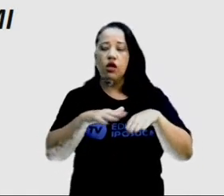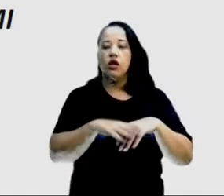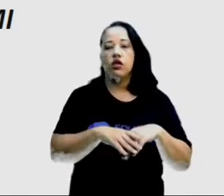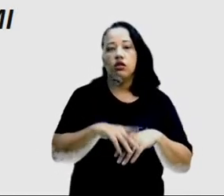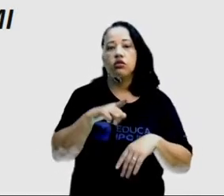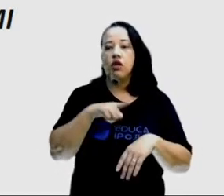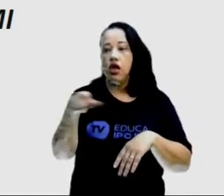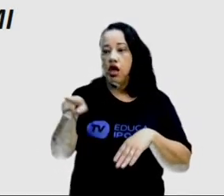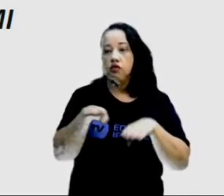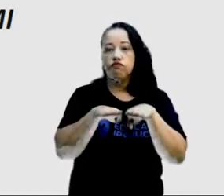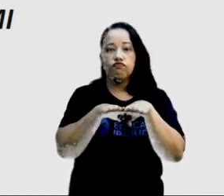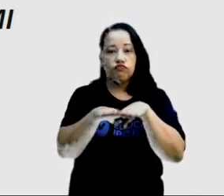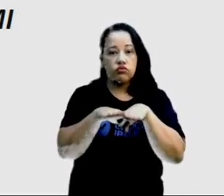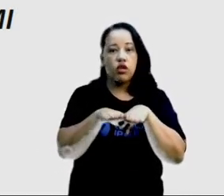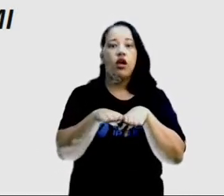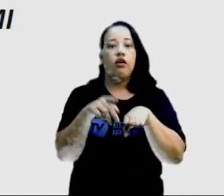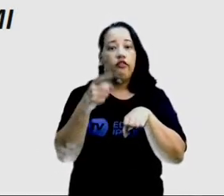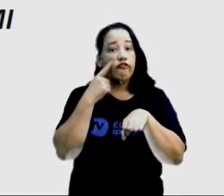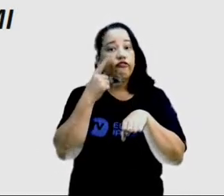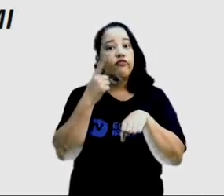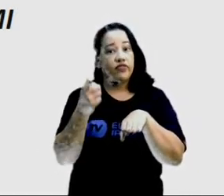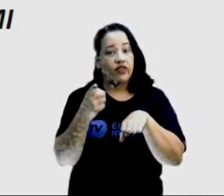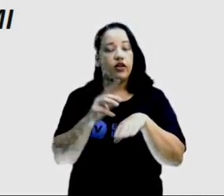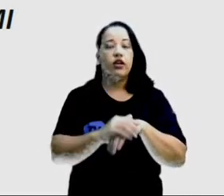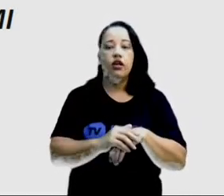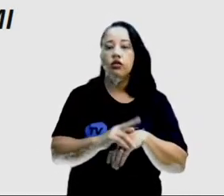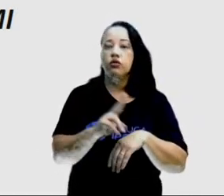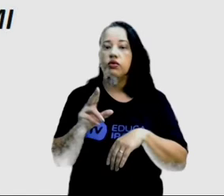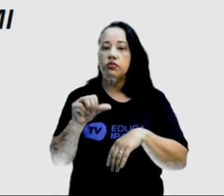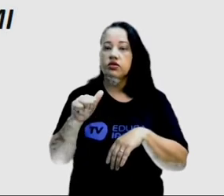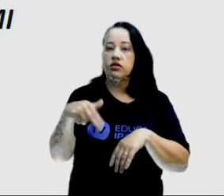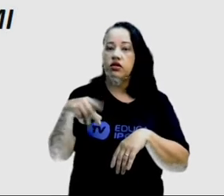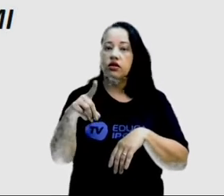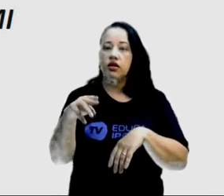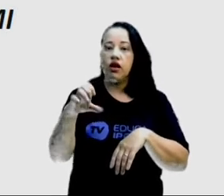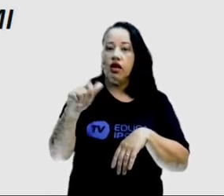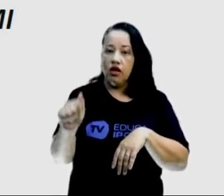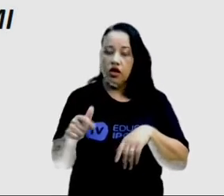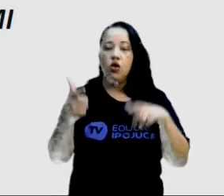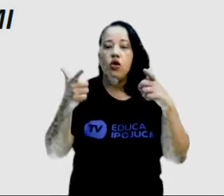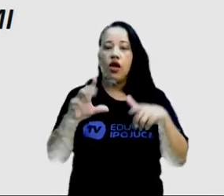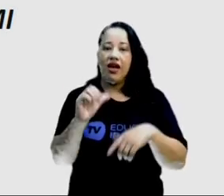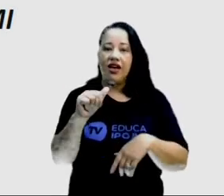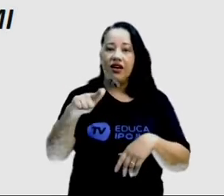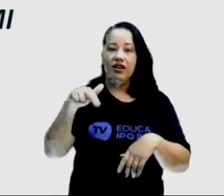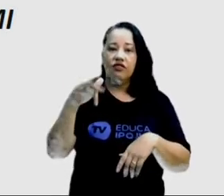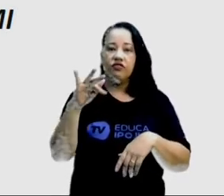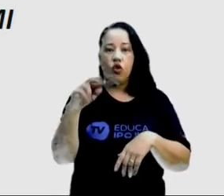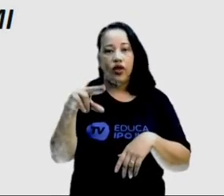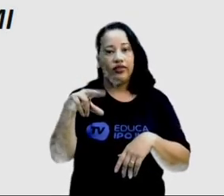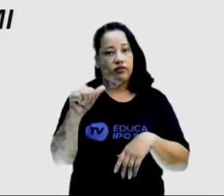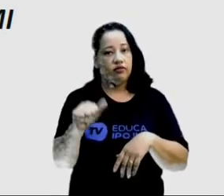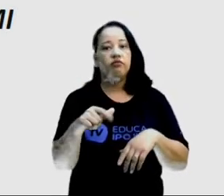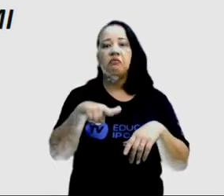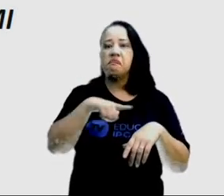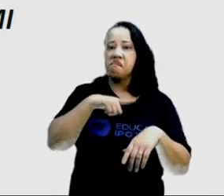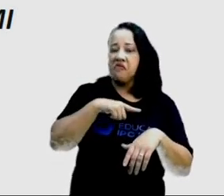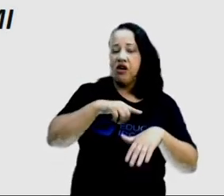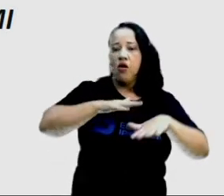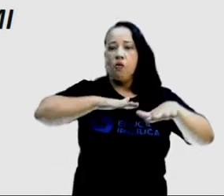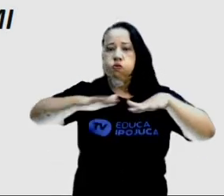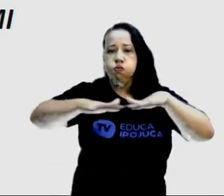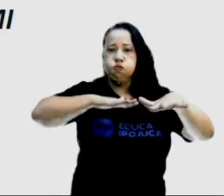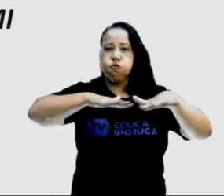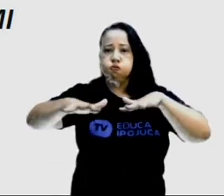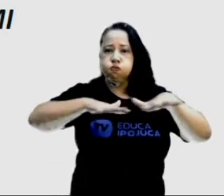mais conhecidas do planeta, que é a falha de San Andreas, que fica na Califórnia. Os terremotos ocorrem há bilhões